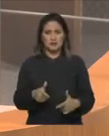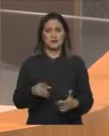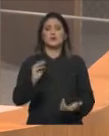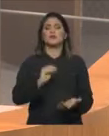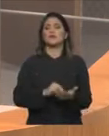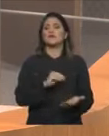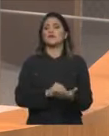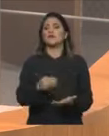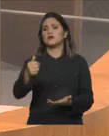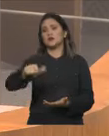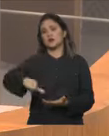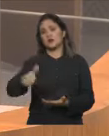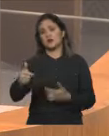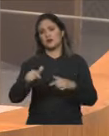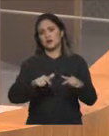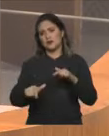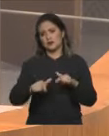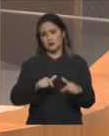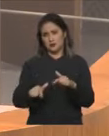todo o rigor que a lei prevê,